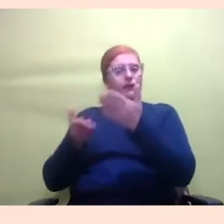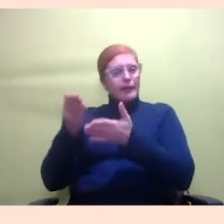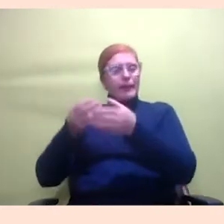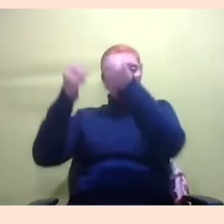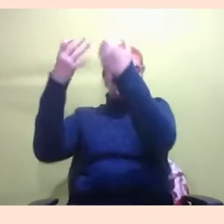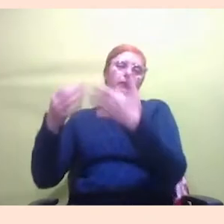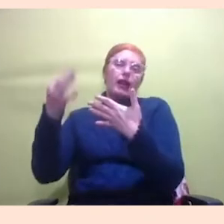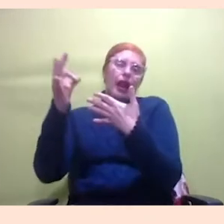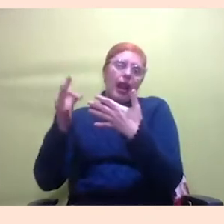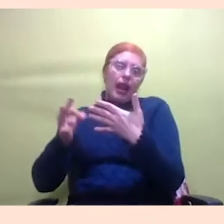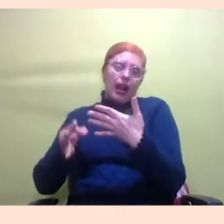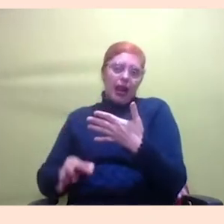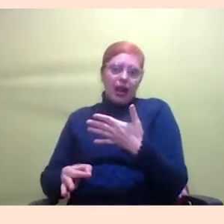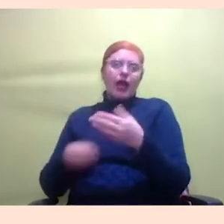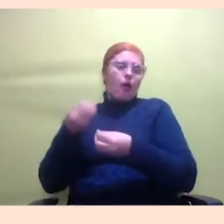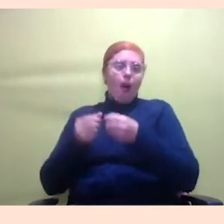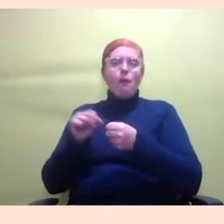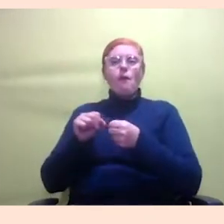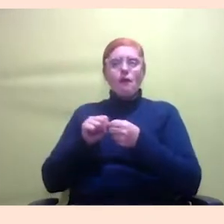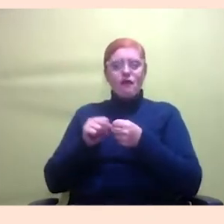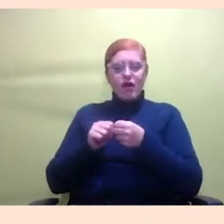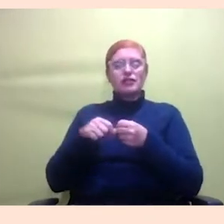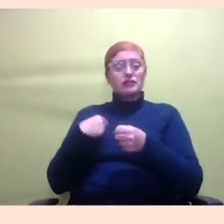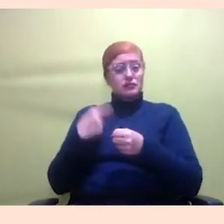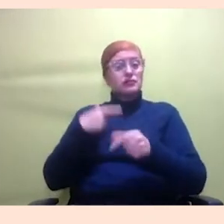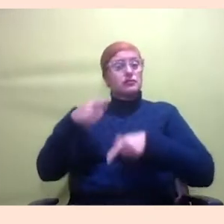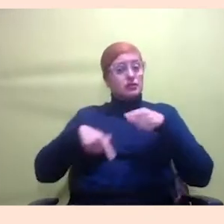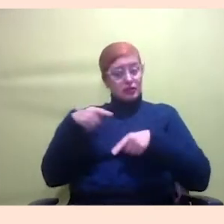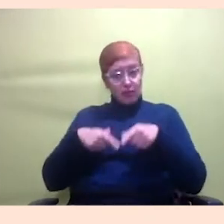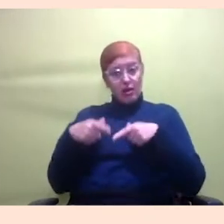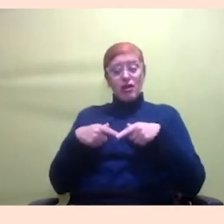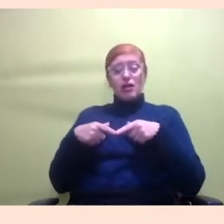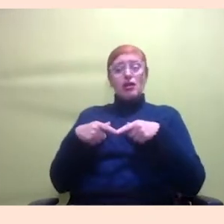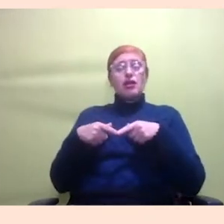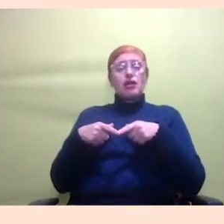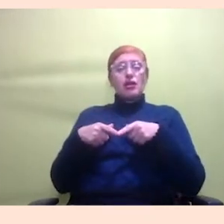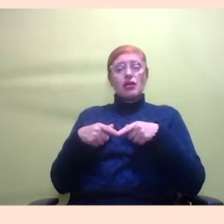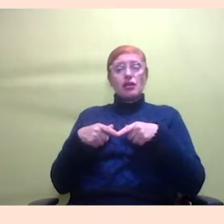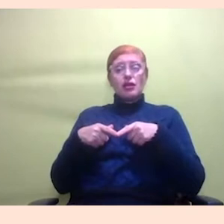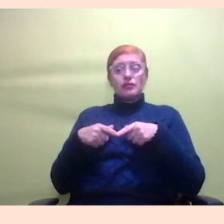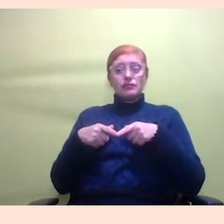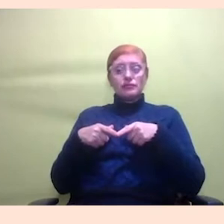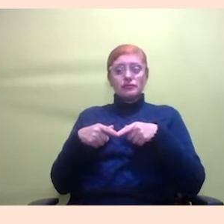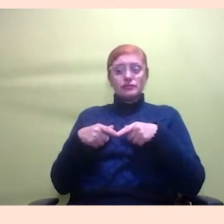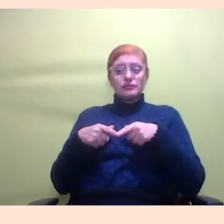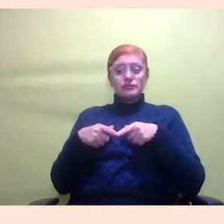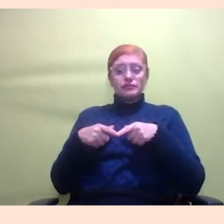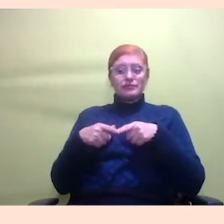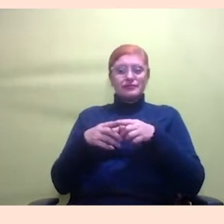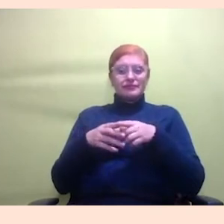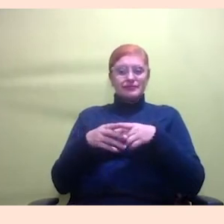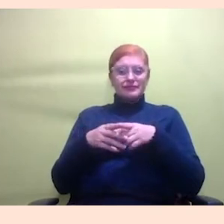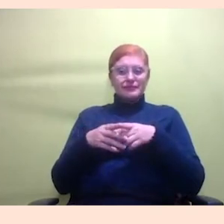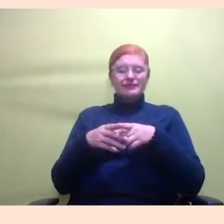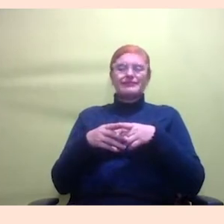como é que se faz então a gente trabalha bastante com isso em relação a avaliação estou estou terminando